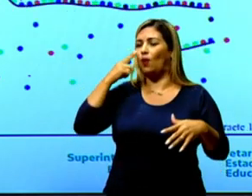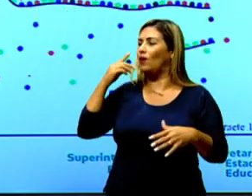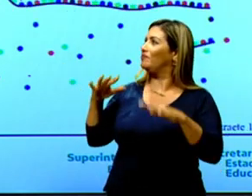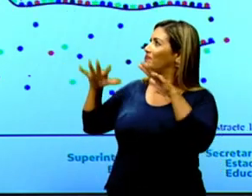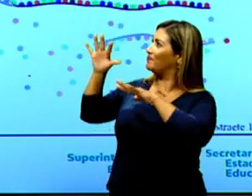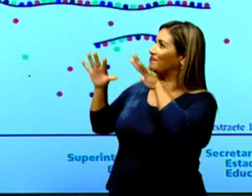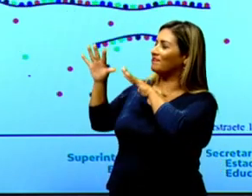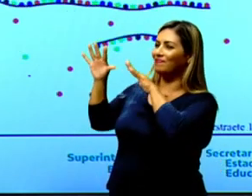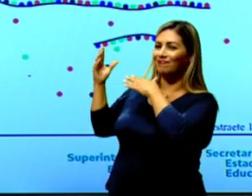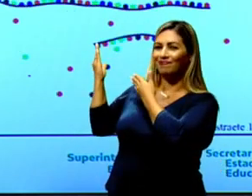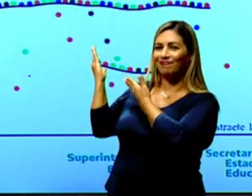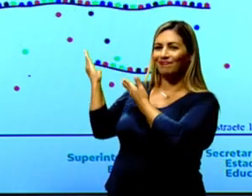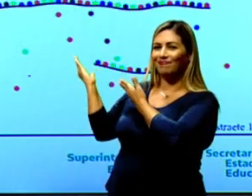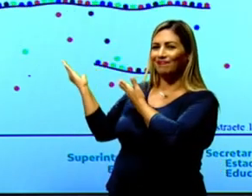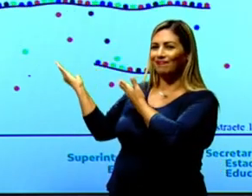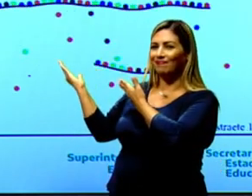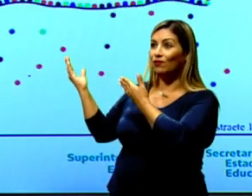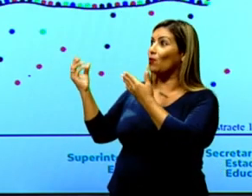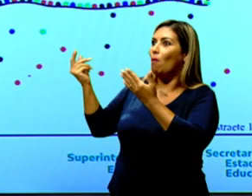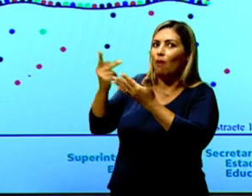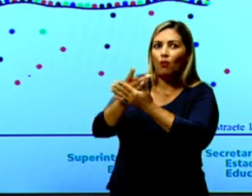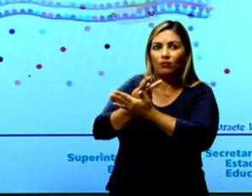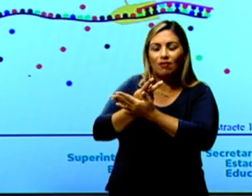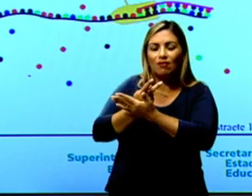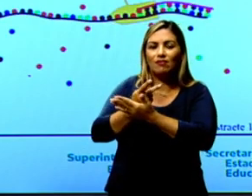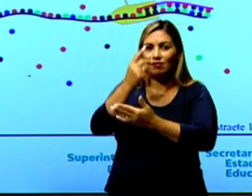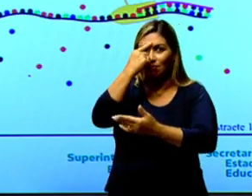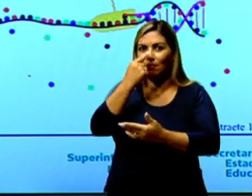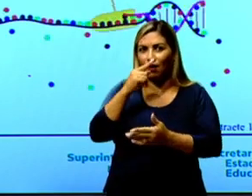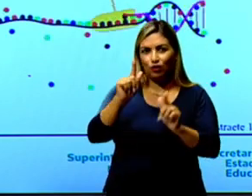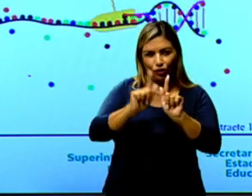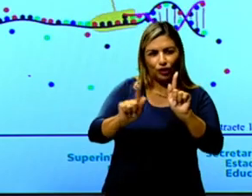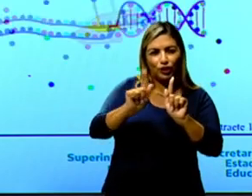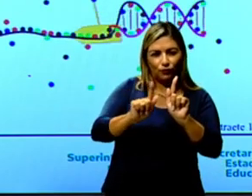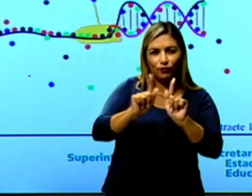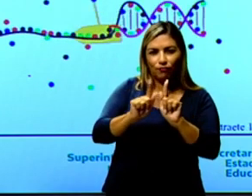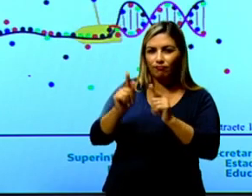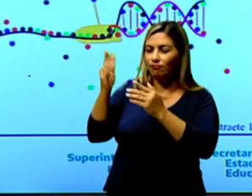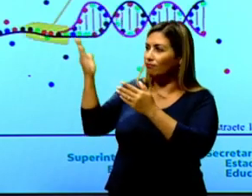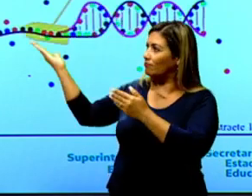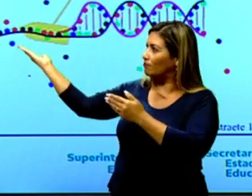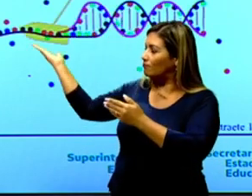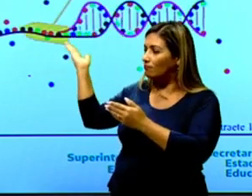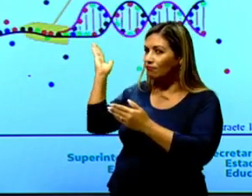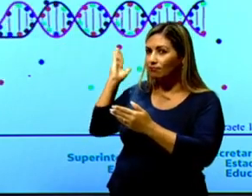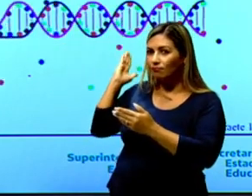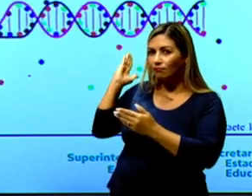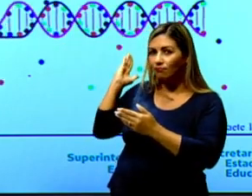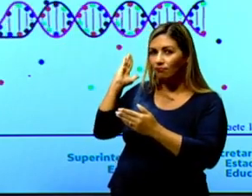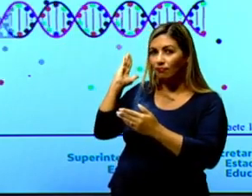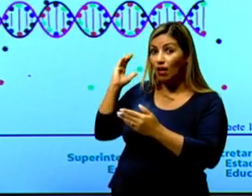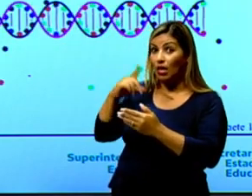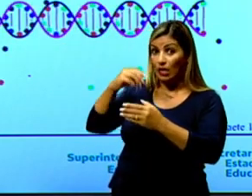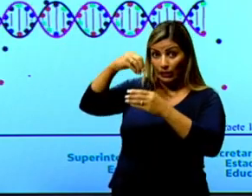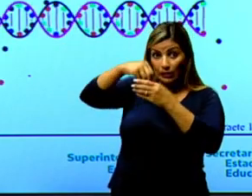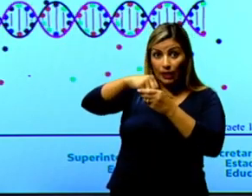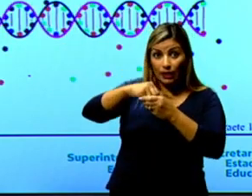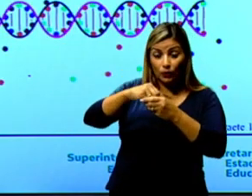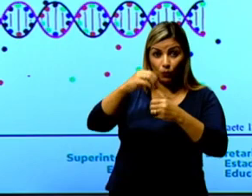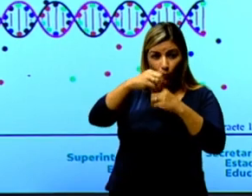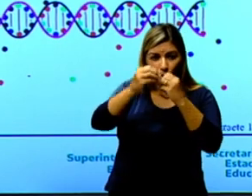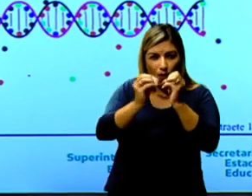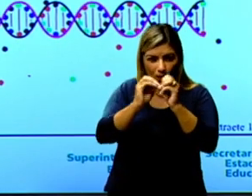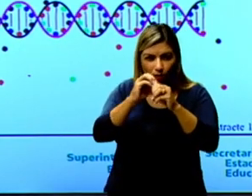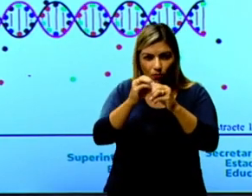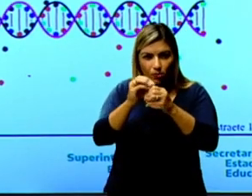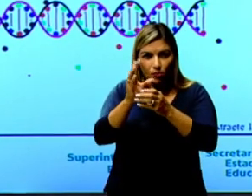para você perceber como que isso acontece simplificadamente. Dentro desse sistema, as moléculas de DNA a